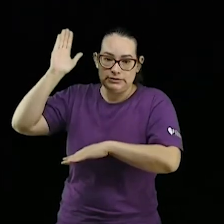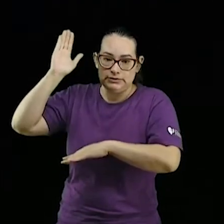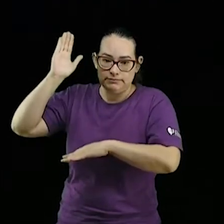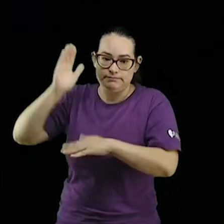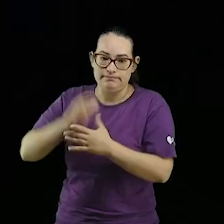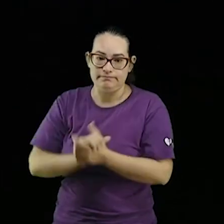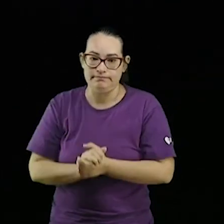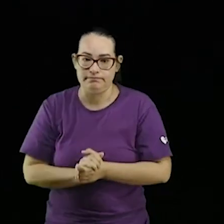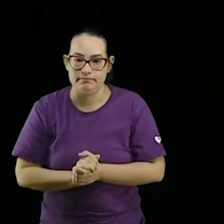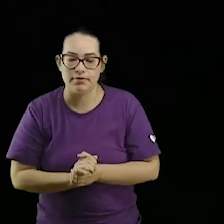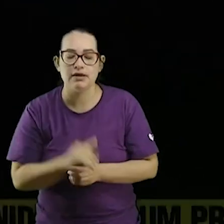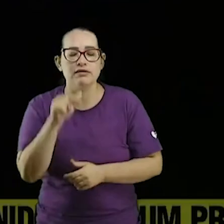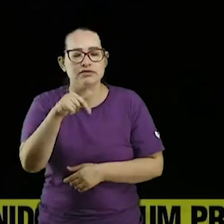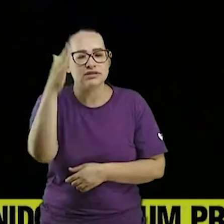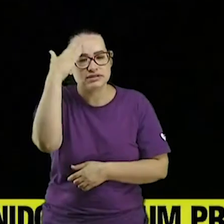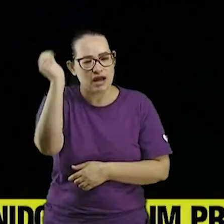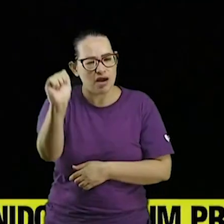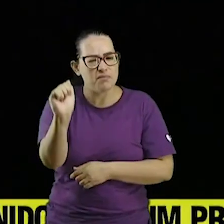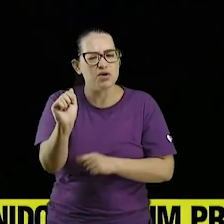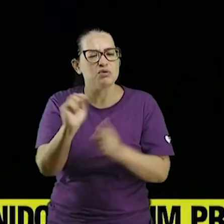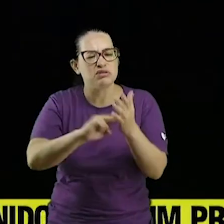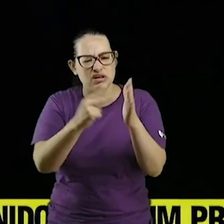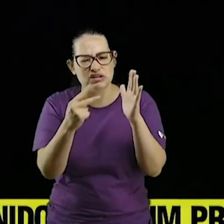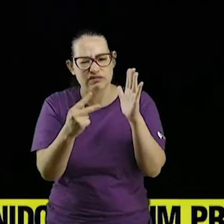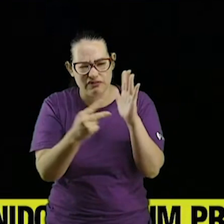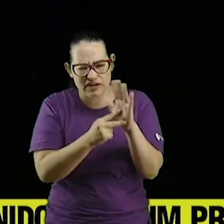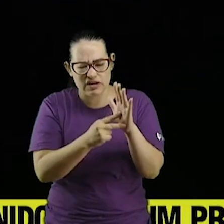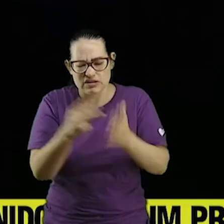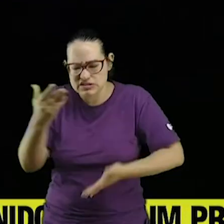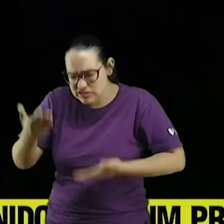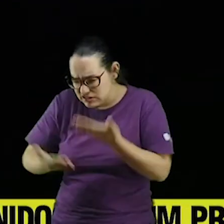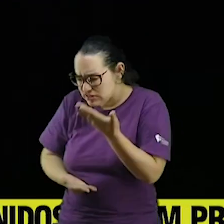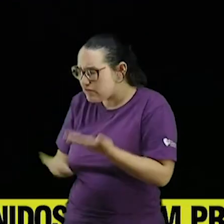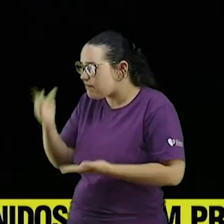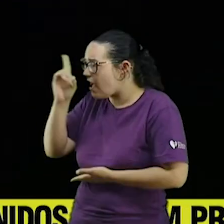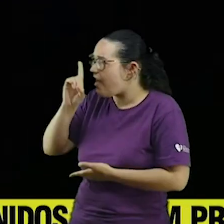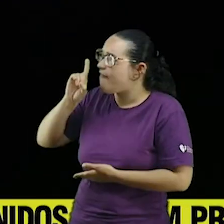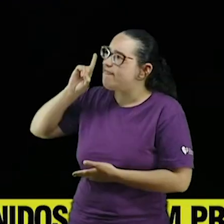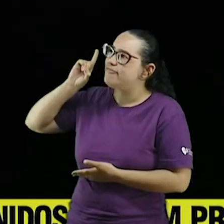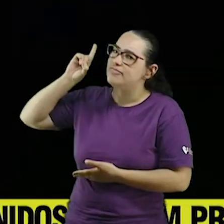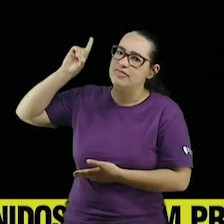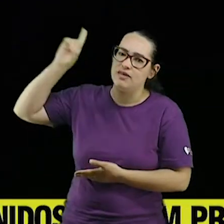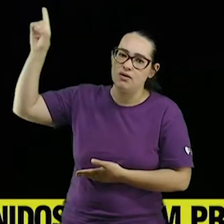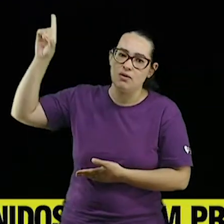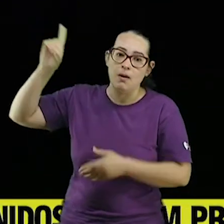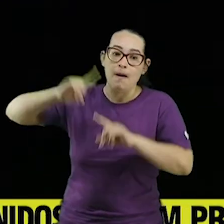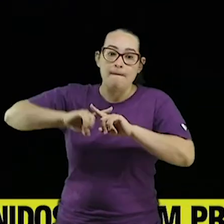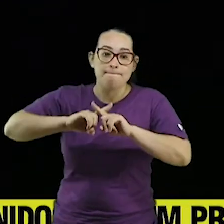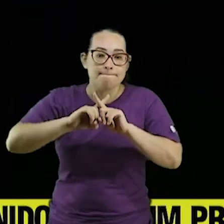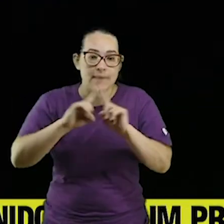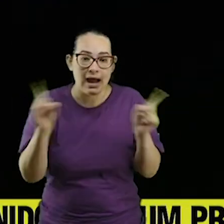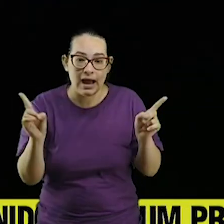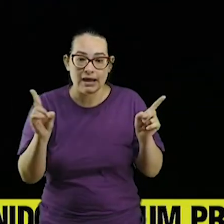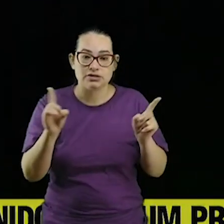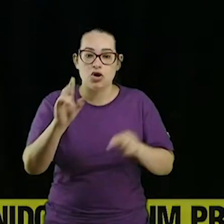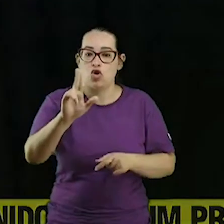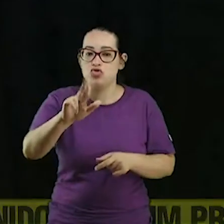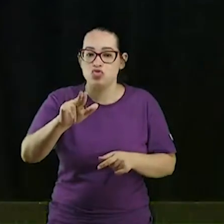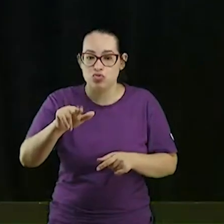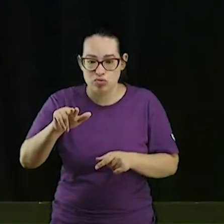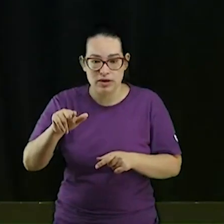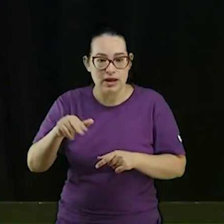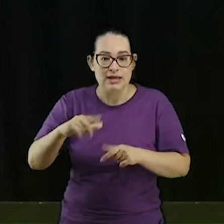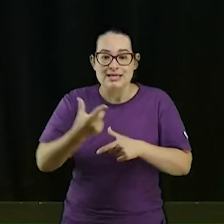Sabe o que significa isso? Sirva a Deus mas nunca saia do cativeiro.